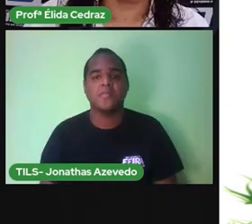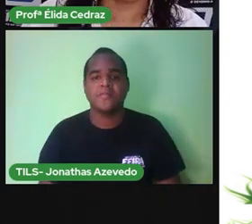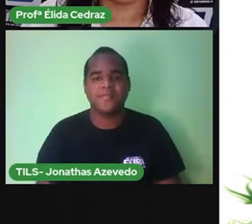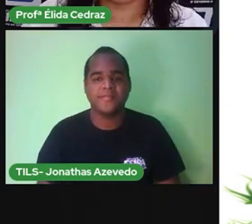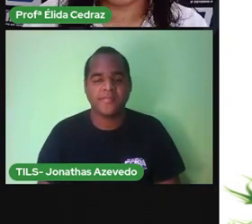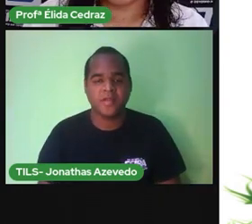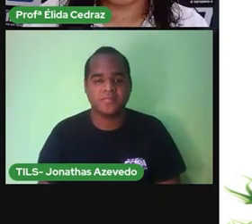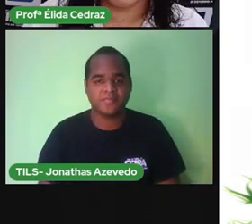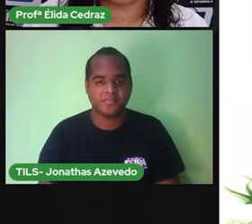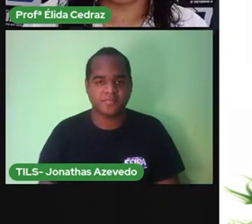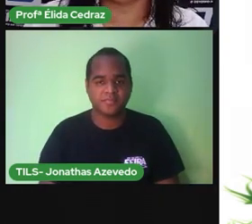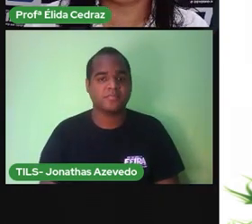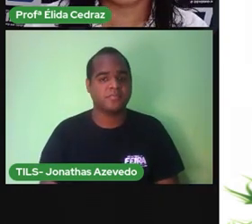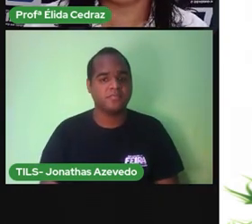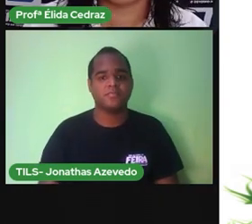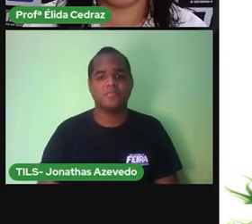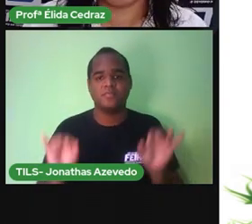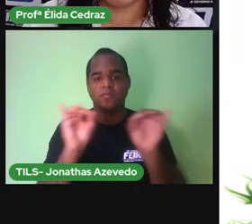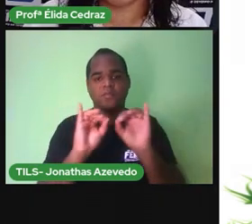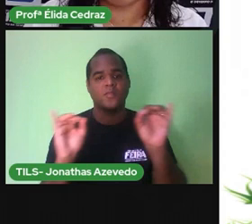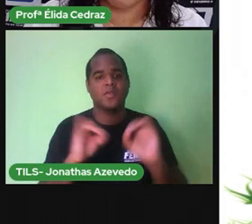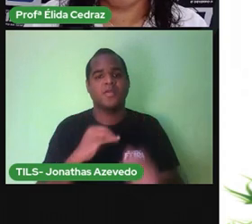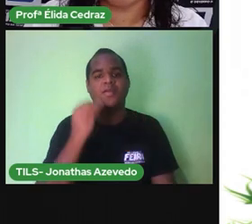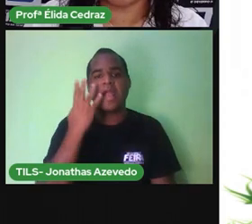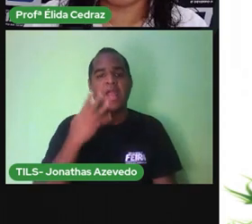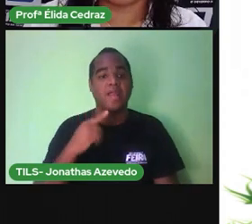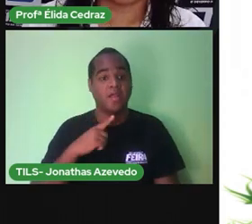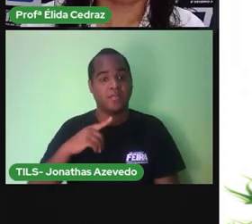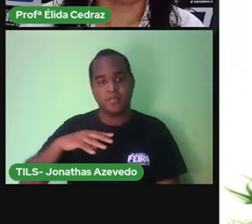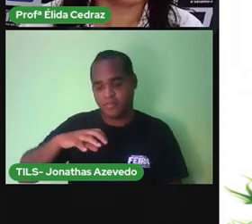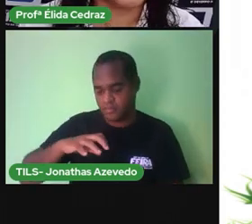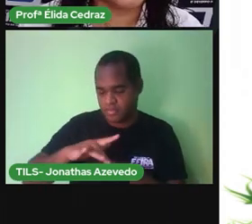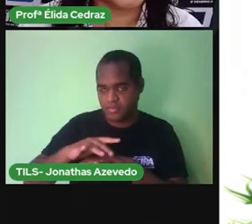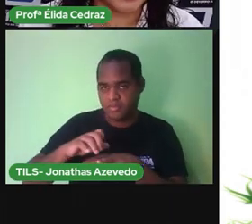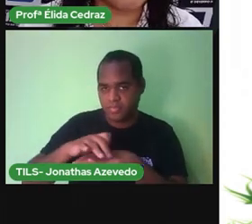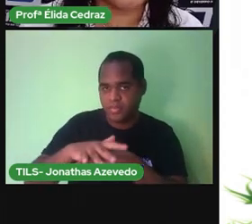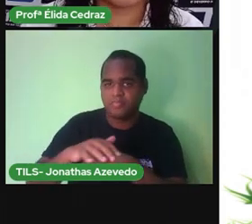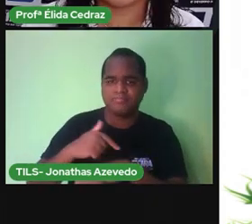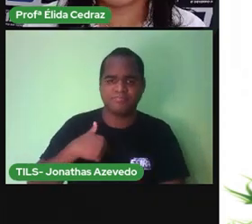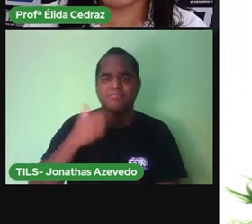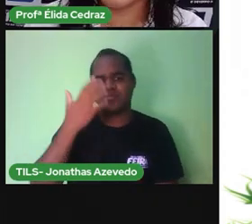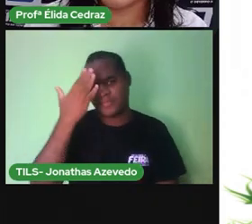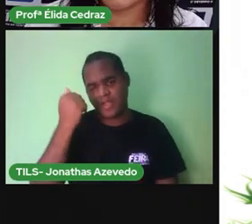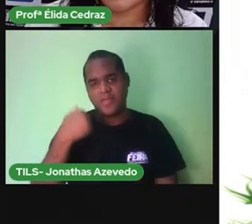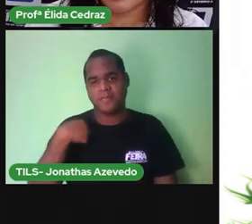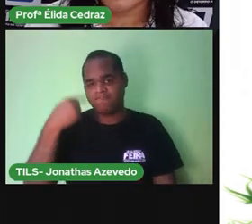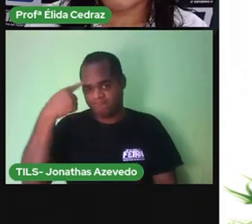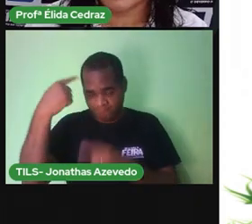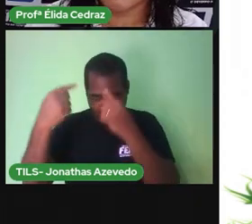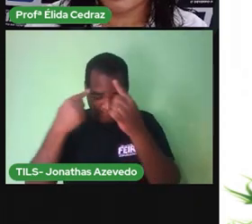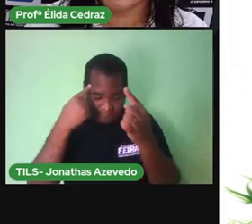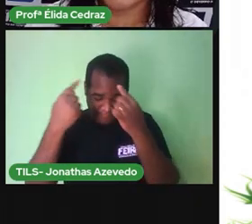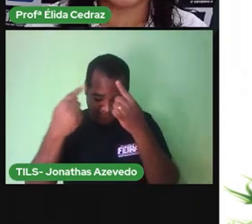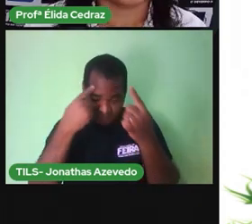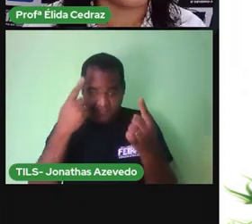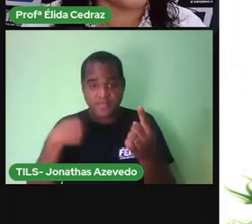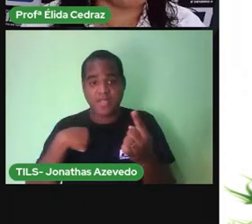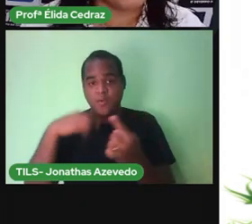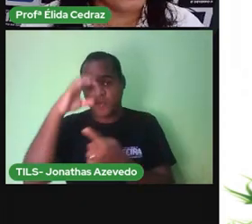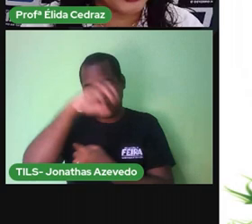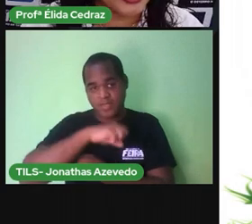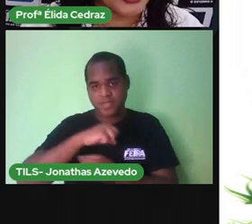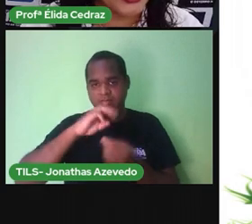Olá, criançada Eu sou o mede palmo Vocês sabem que as minhas ideias matemáticas